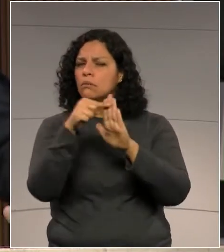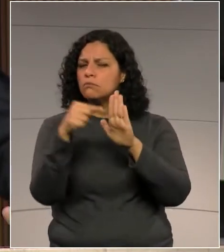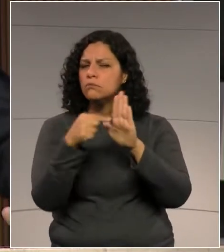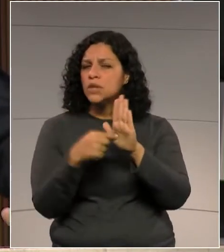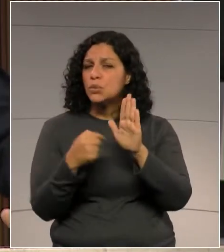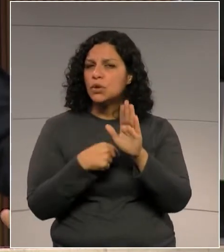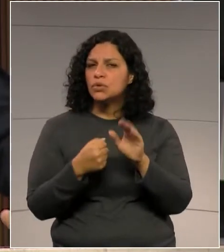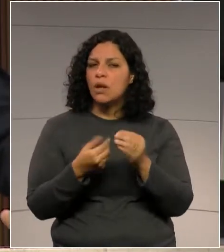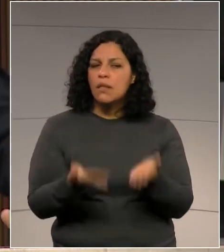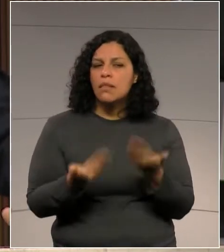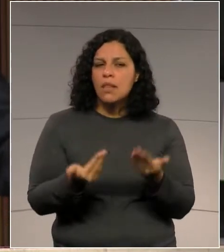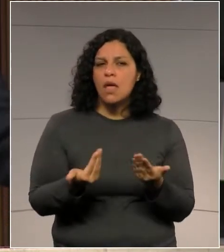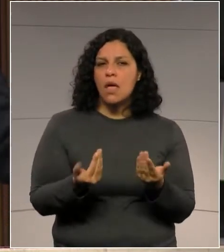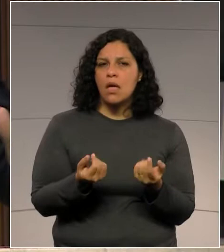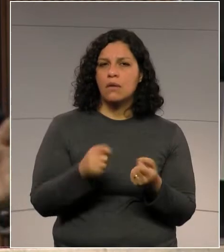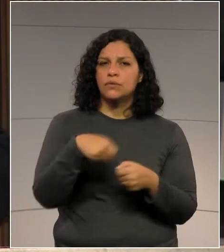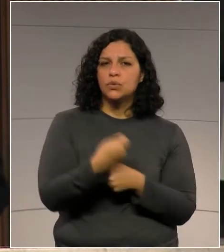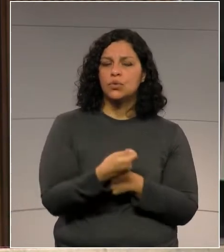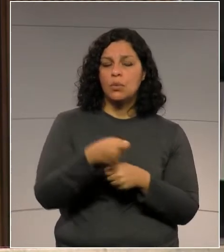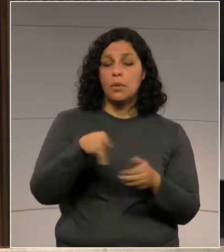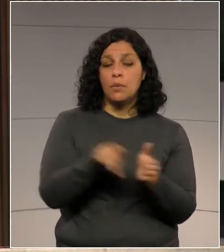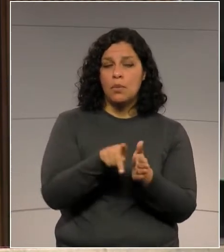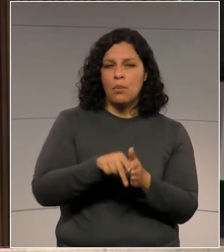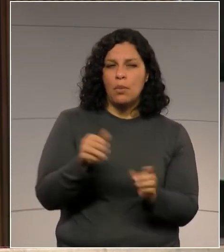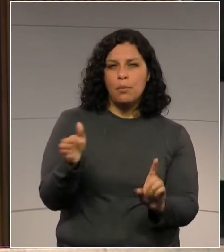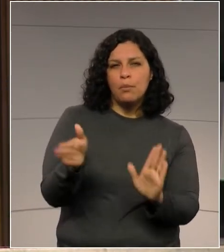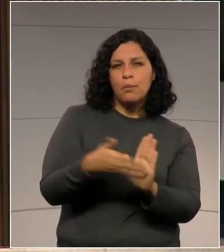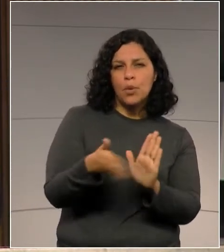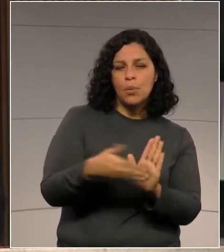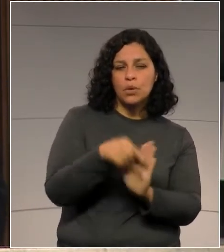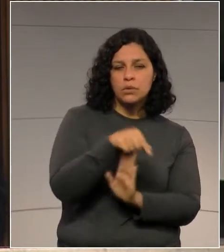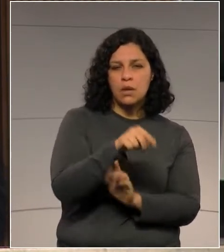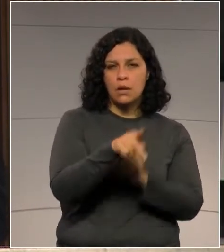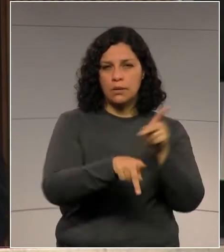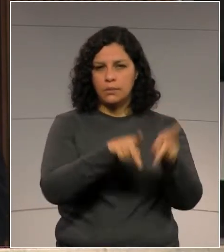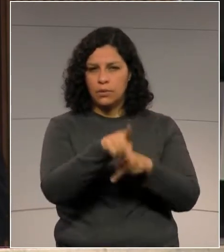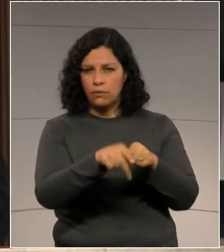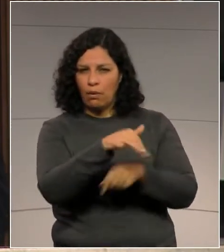do Estado do Paraná. Então, não é cópia fiel.